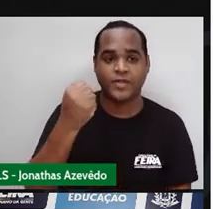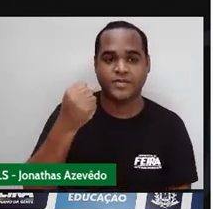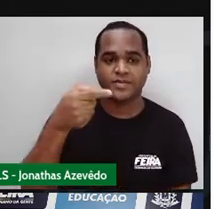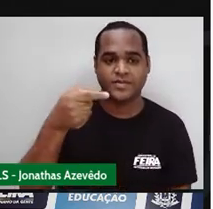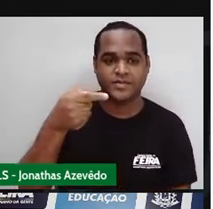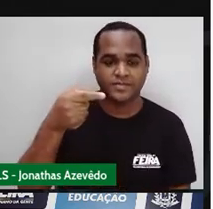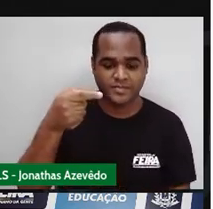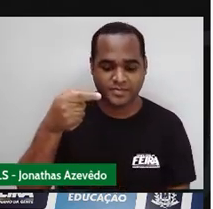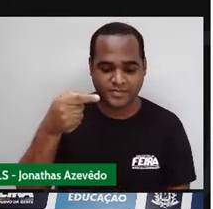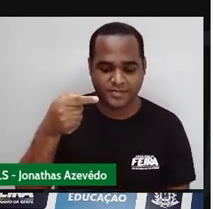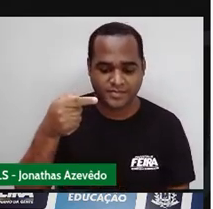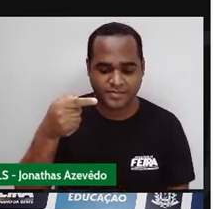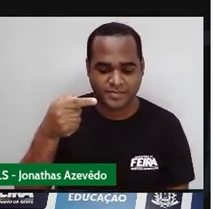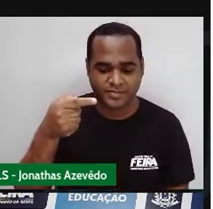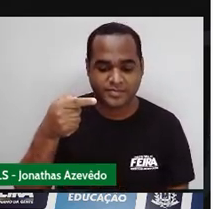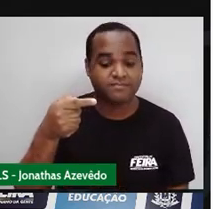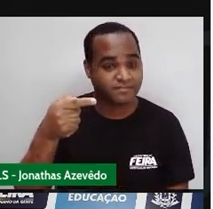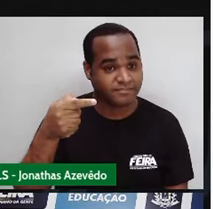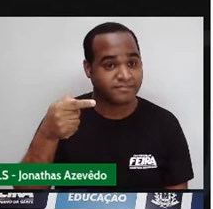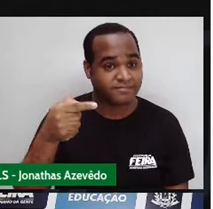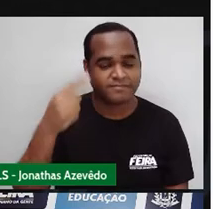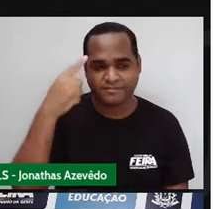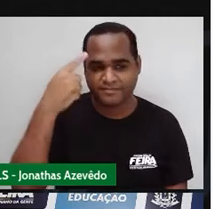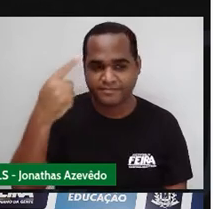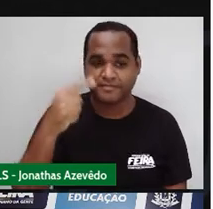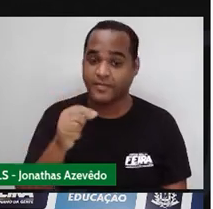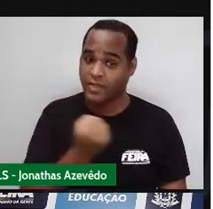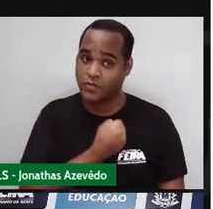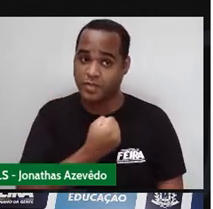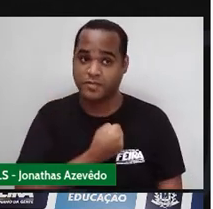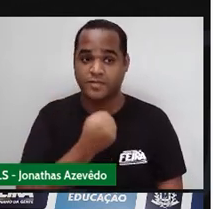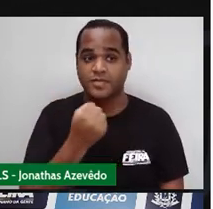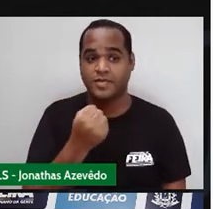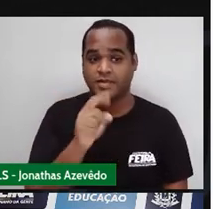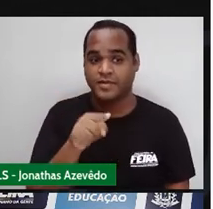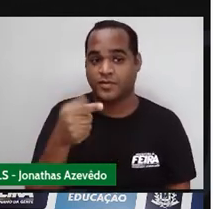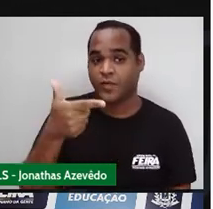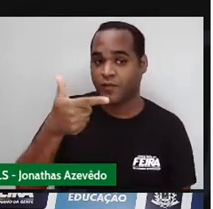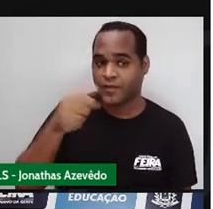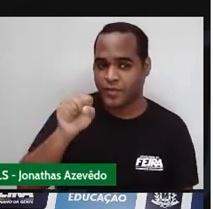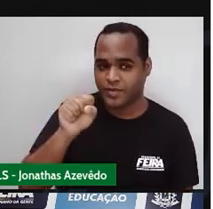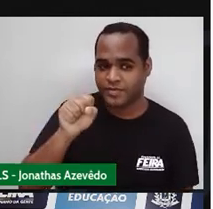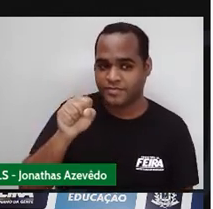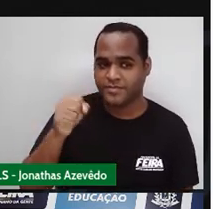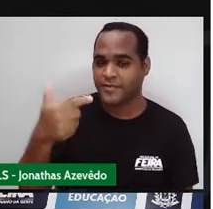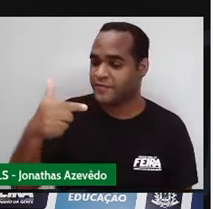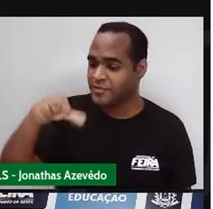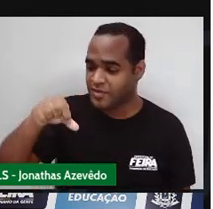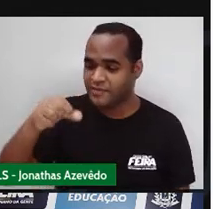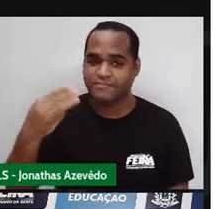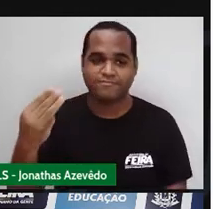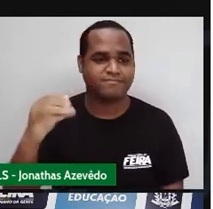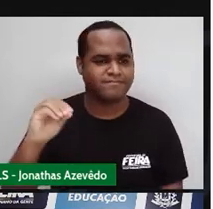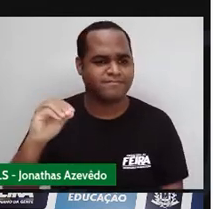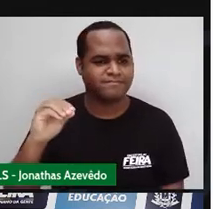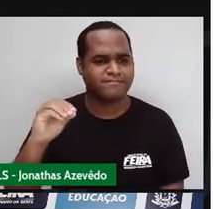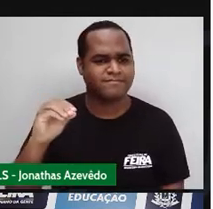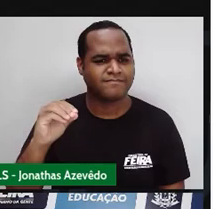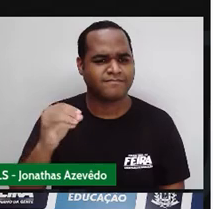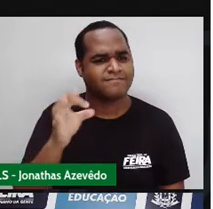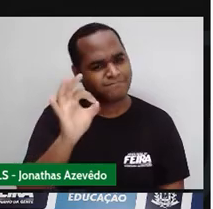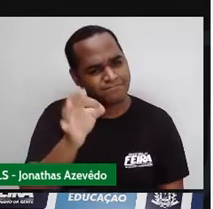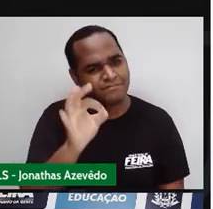Bom, Jonatas, então Os seus números certamente foram O número 28, o 29 e o 30